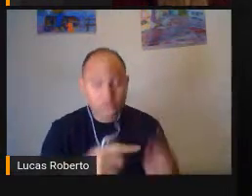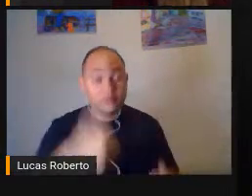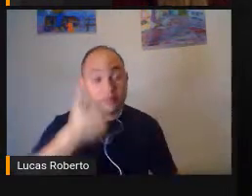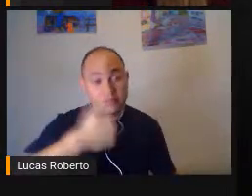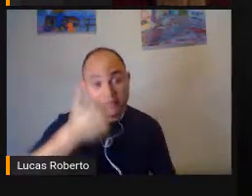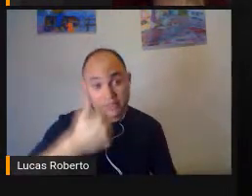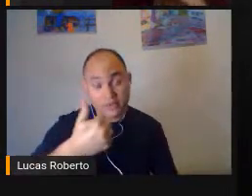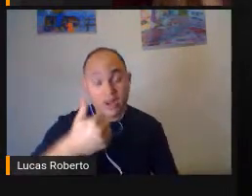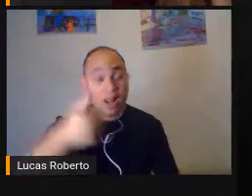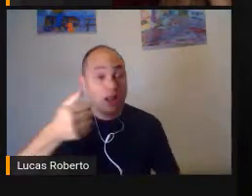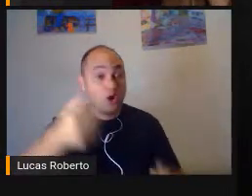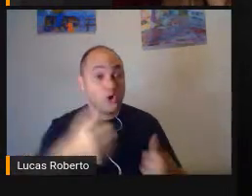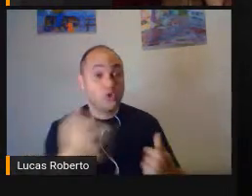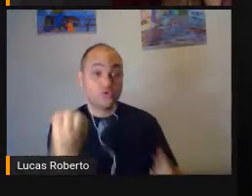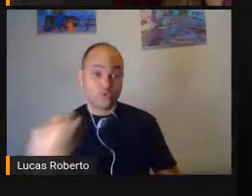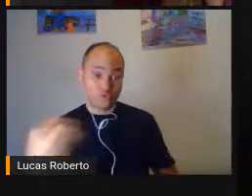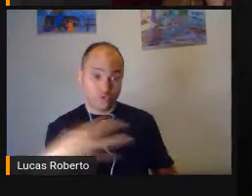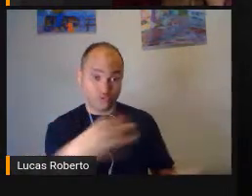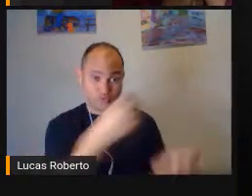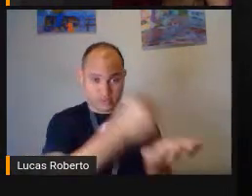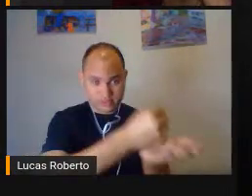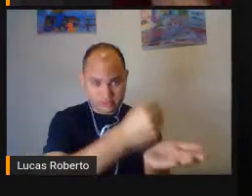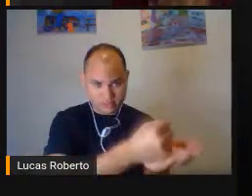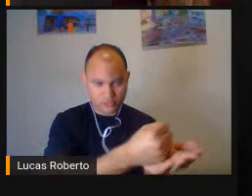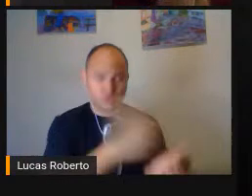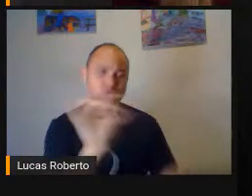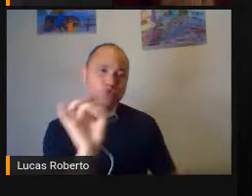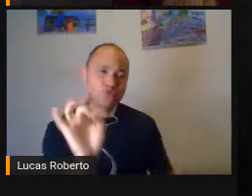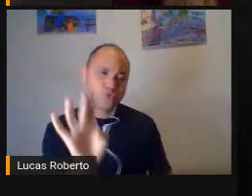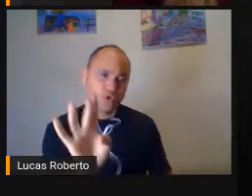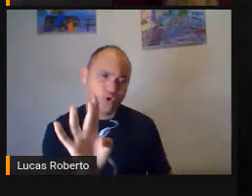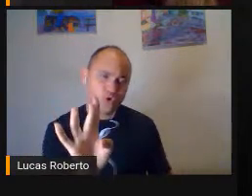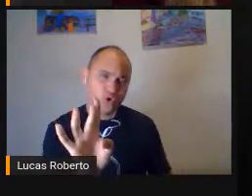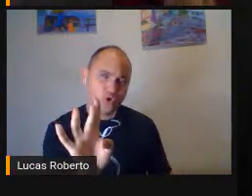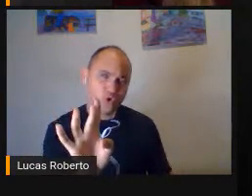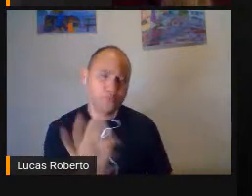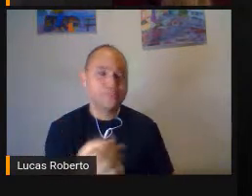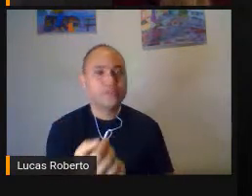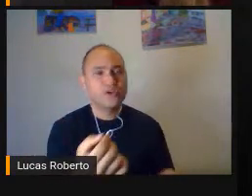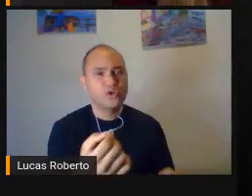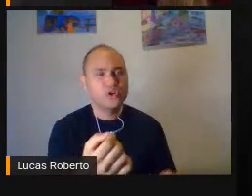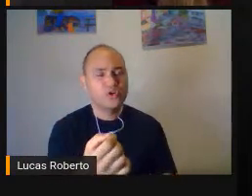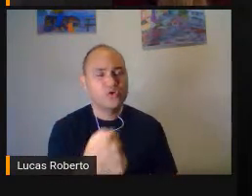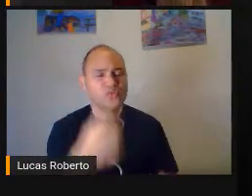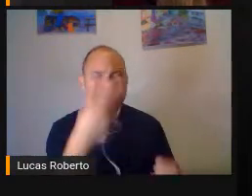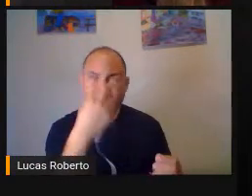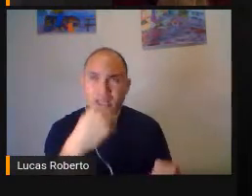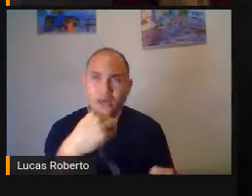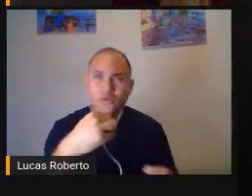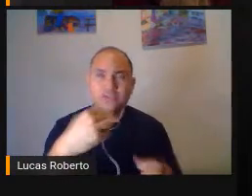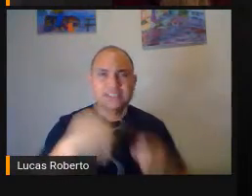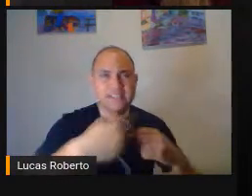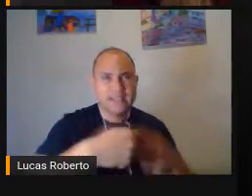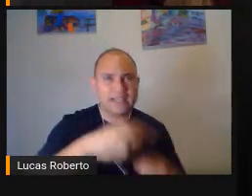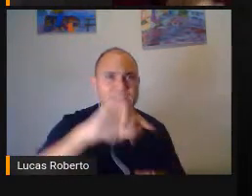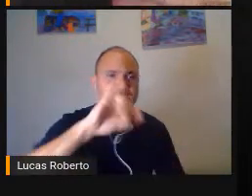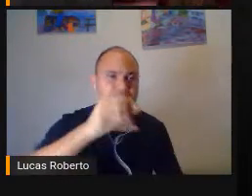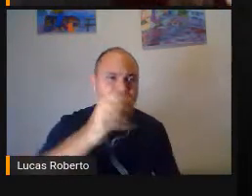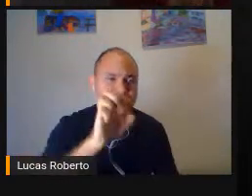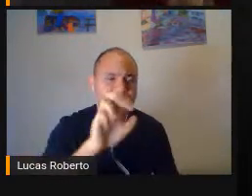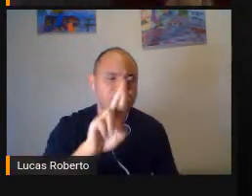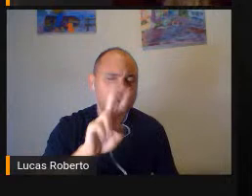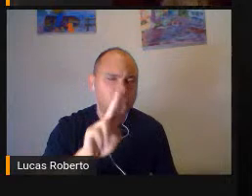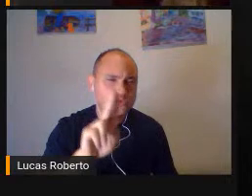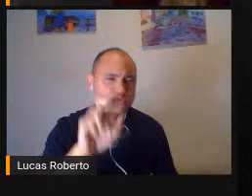apenas o cego de Jerusalém No Velho Testamento Então essa associação também Essa